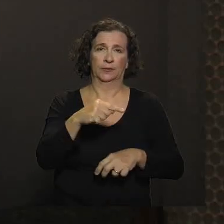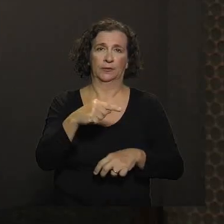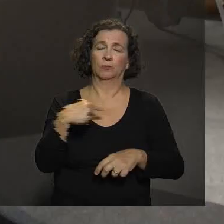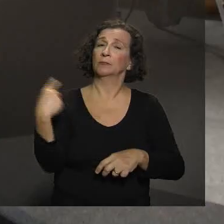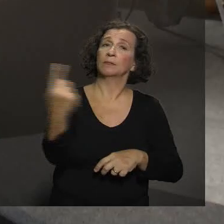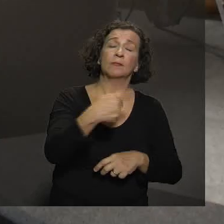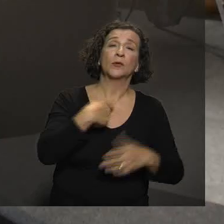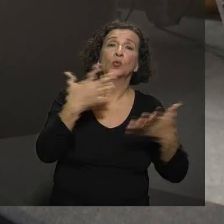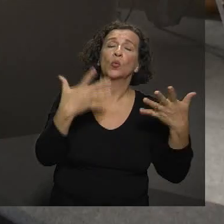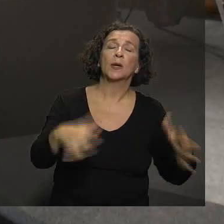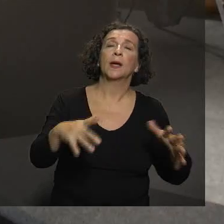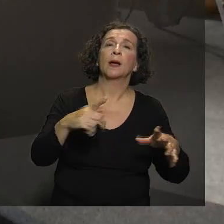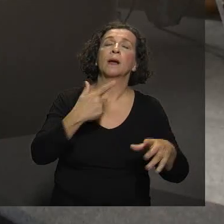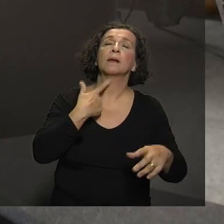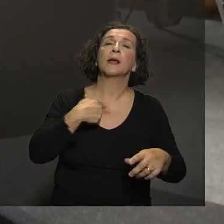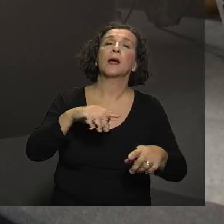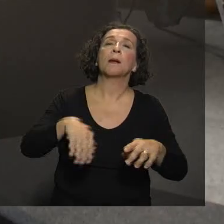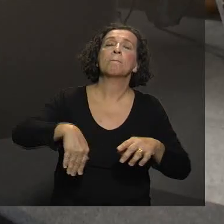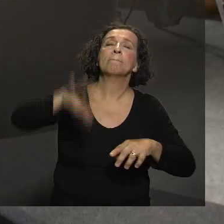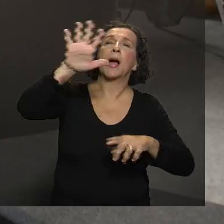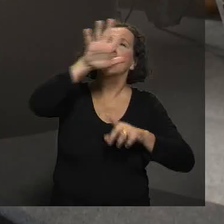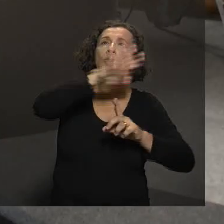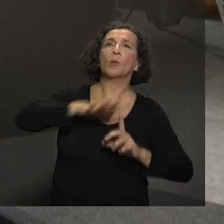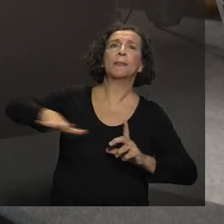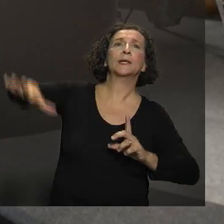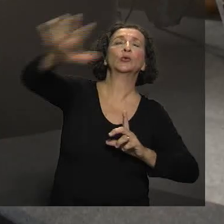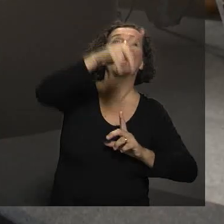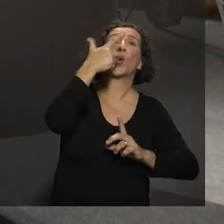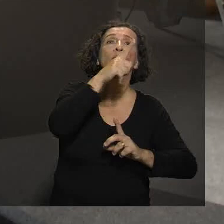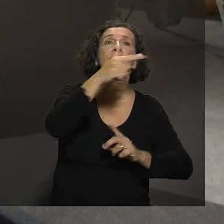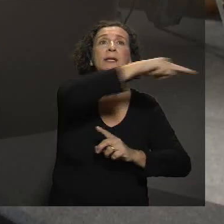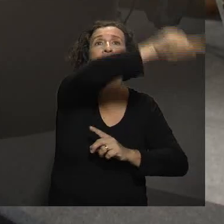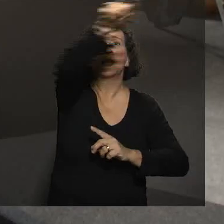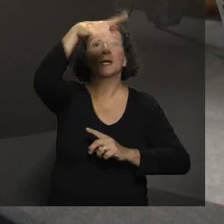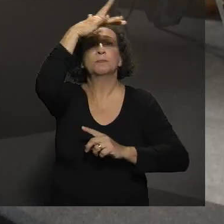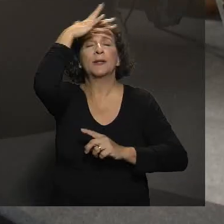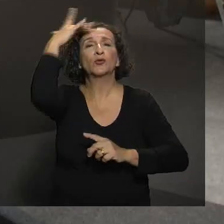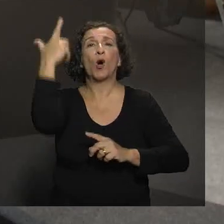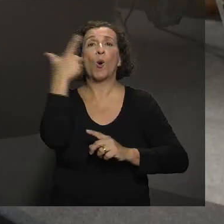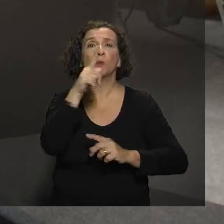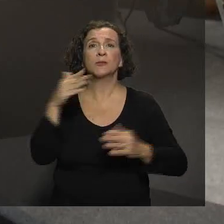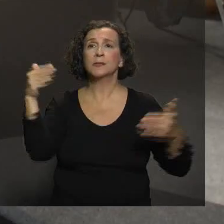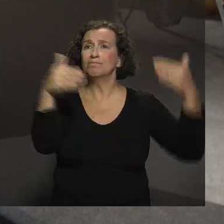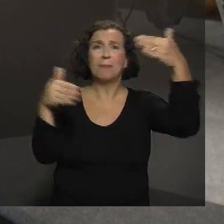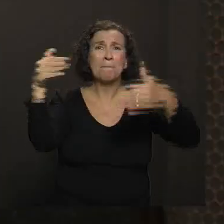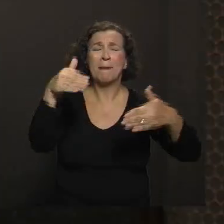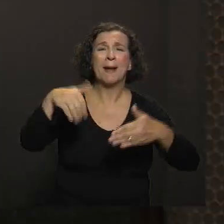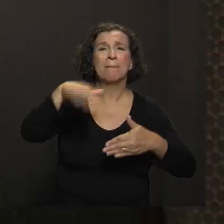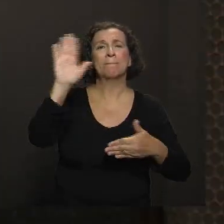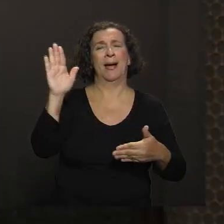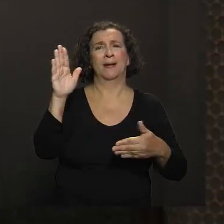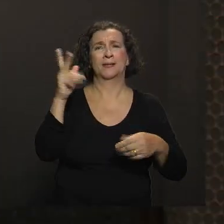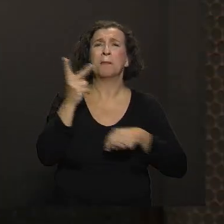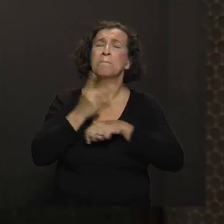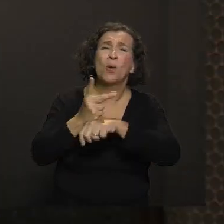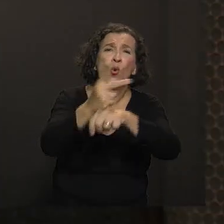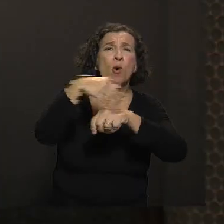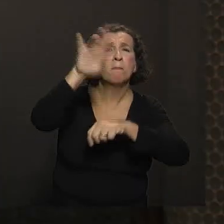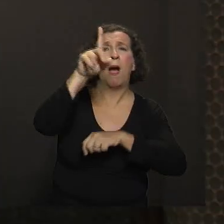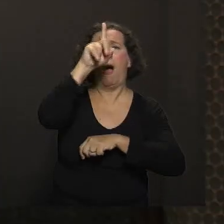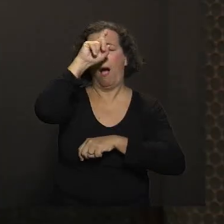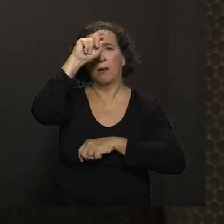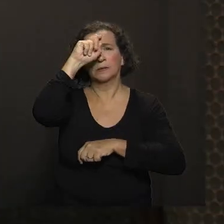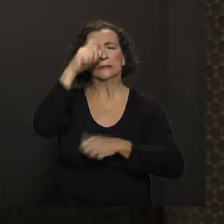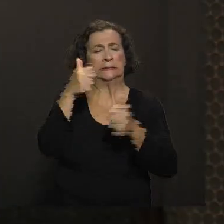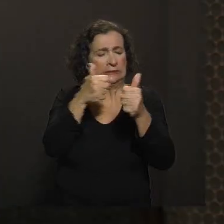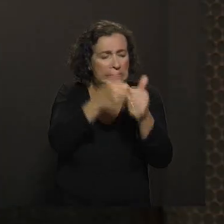que a gente não quer. A gente quer elevar a cobertura vacinal. Como é que a gente consegue isso? Fazendo com que as pessoas procurem imposto de saúde, se